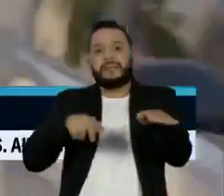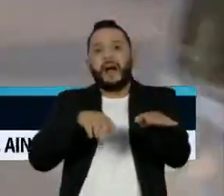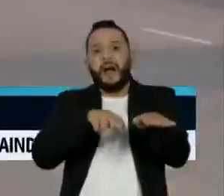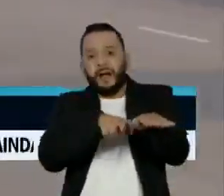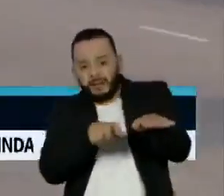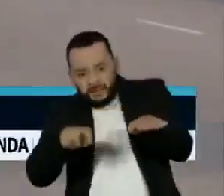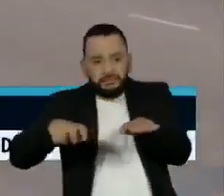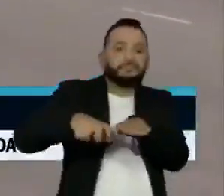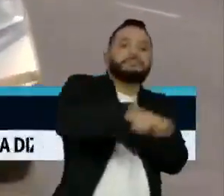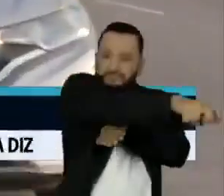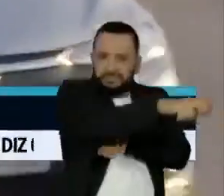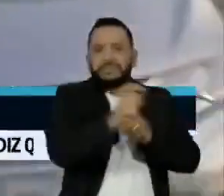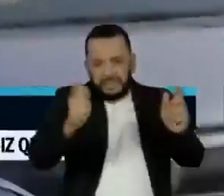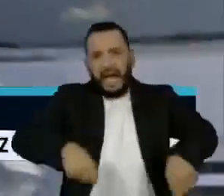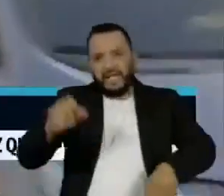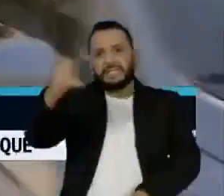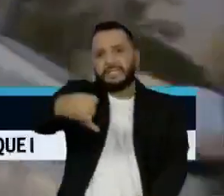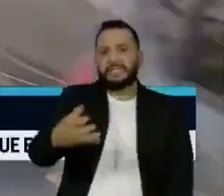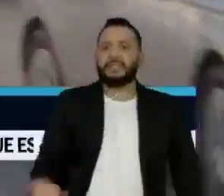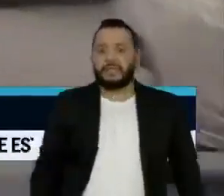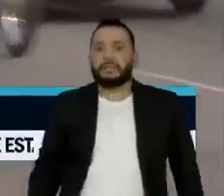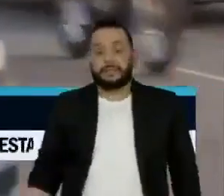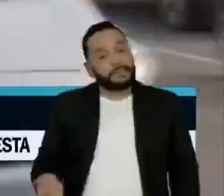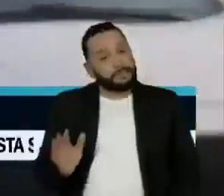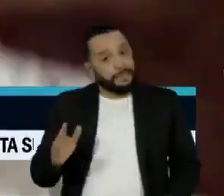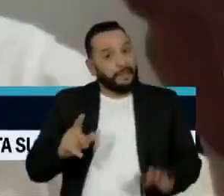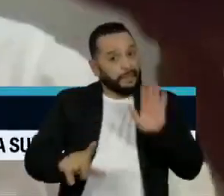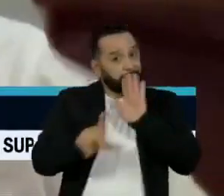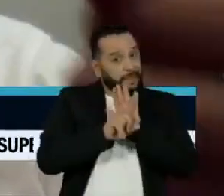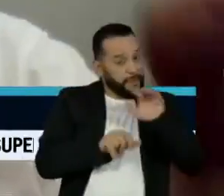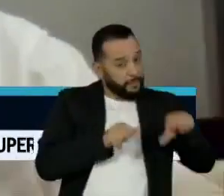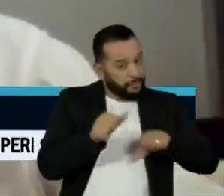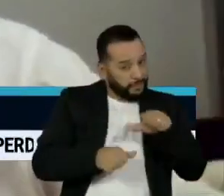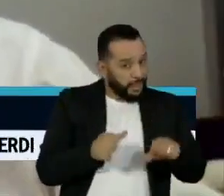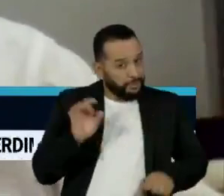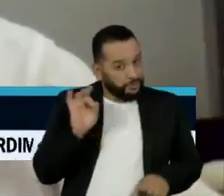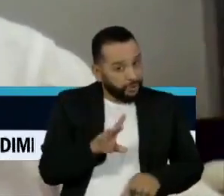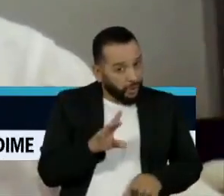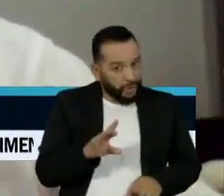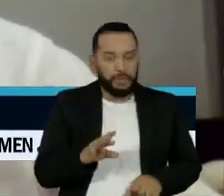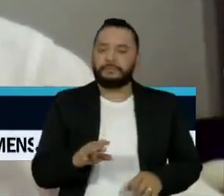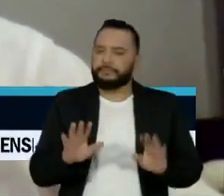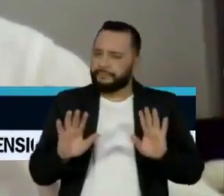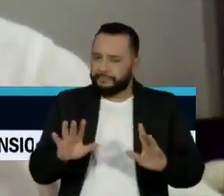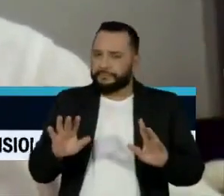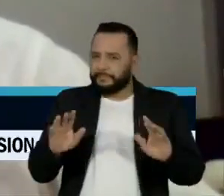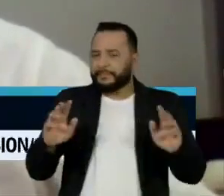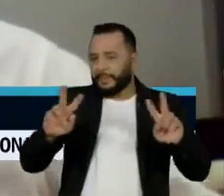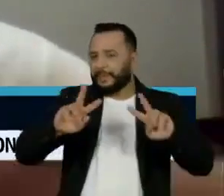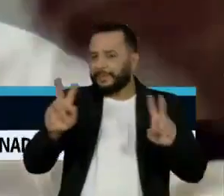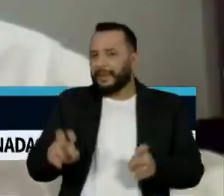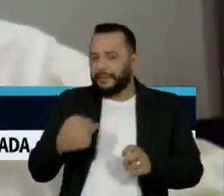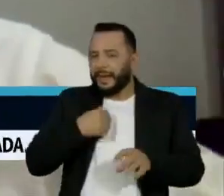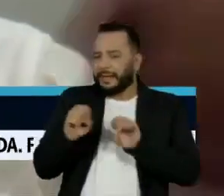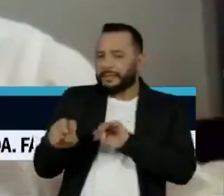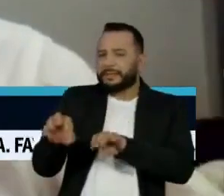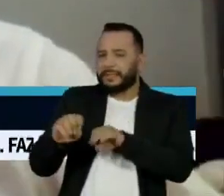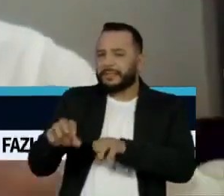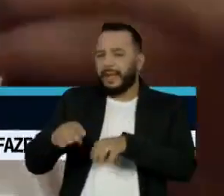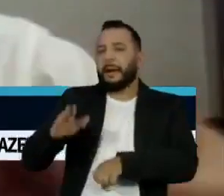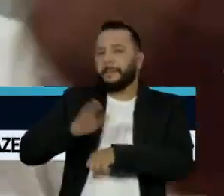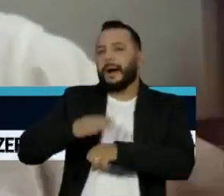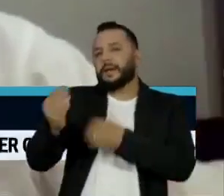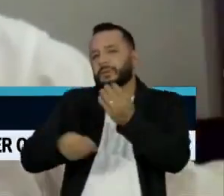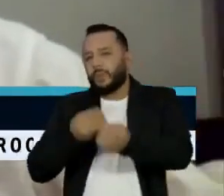fatais. Para os especialistas, não basta mudar a lei. Eu acho que a gente pode aprimorar essa questão da educação do trânsito e,